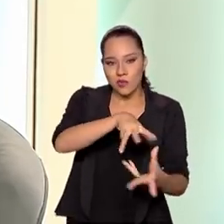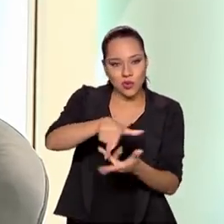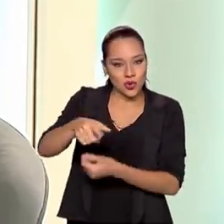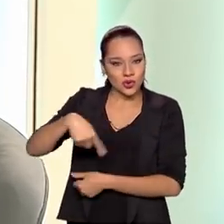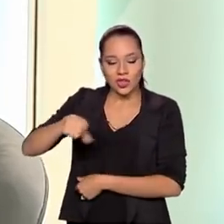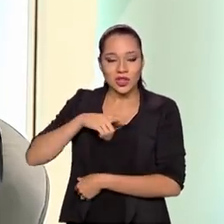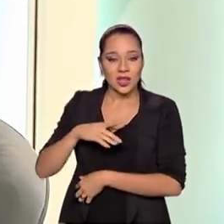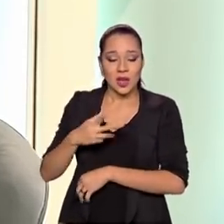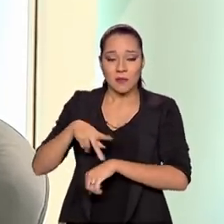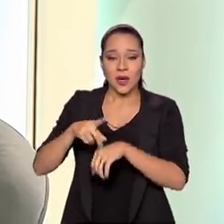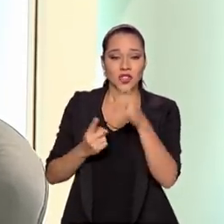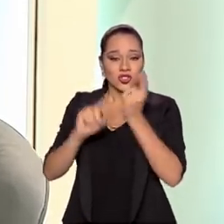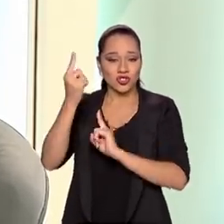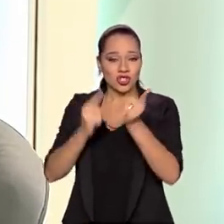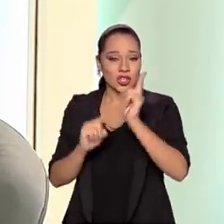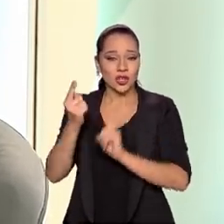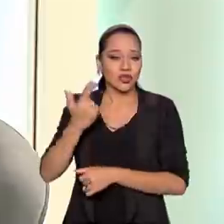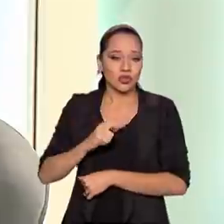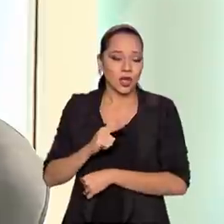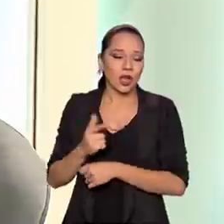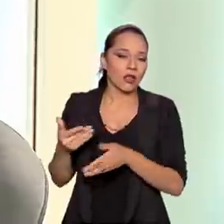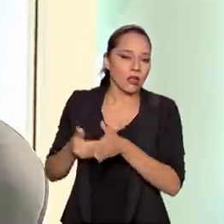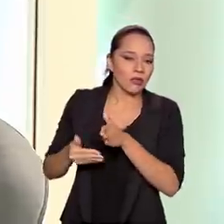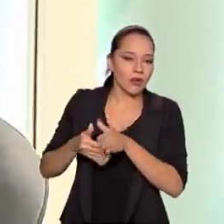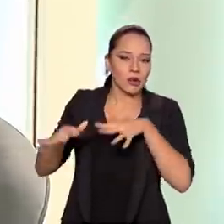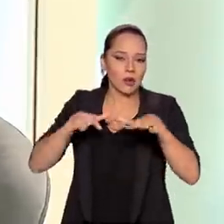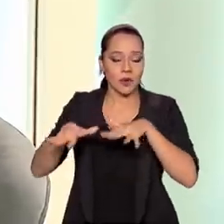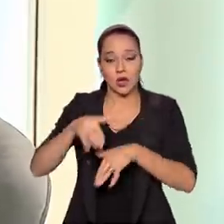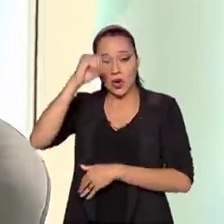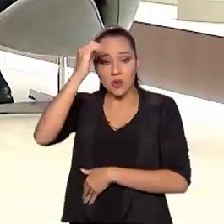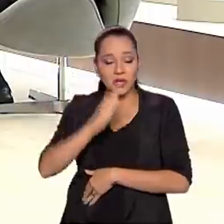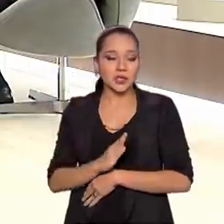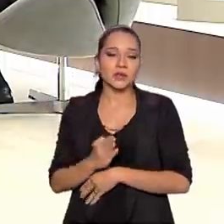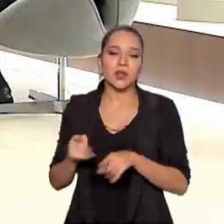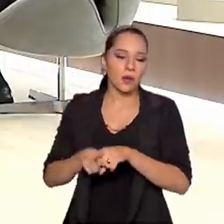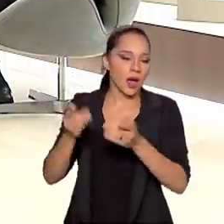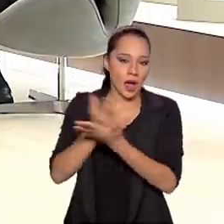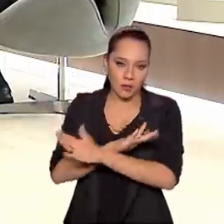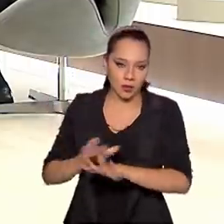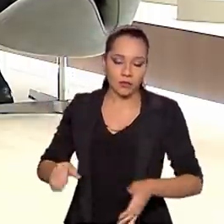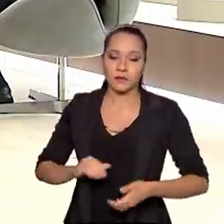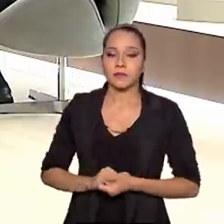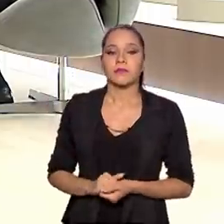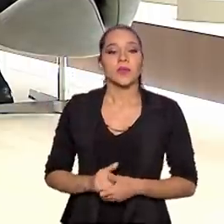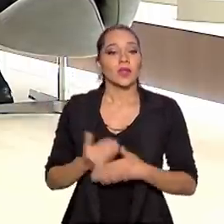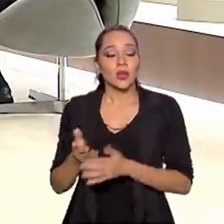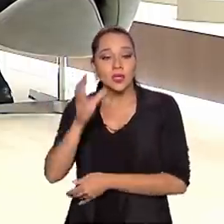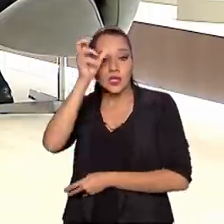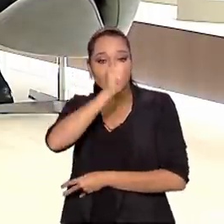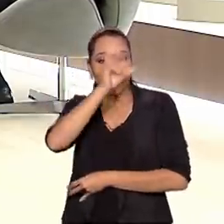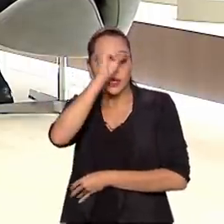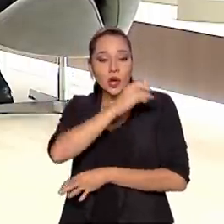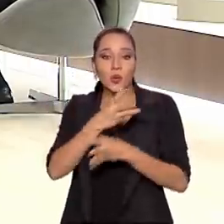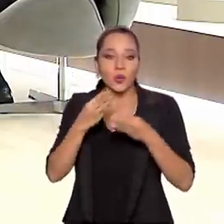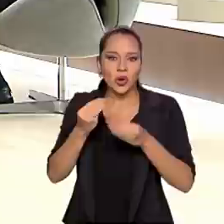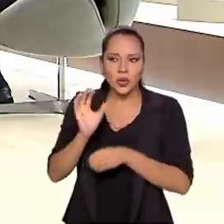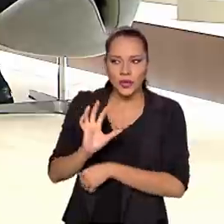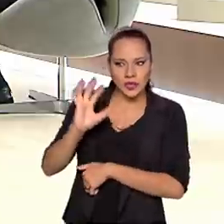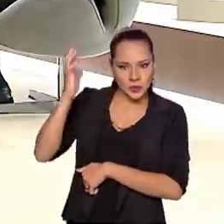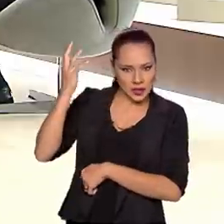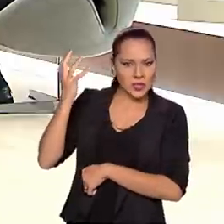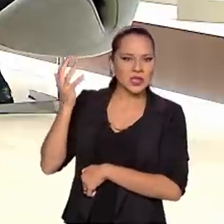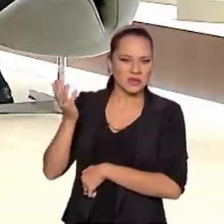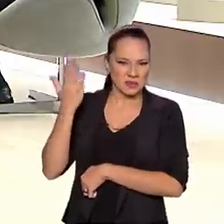tem, só o Chile que não tem, porque tem interferências de terremotos. O Brasil deixou de ter. Então, nós aprendemos muito com aquela situação.